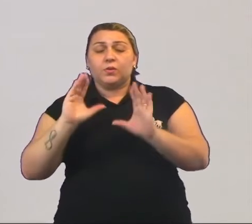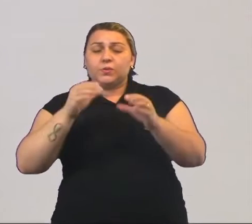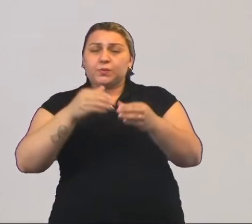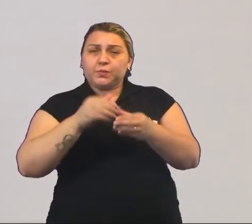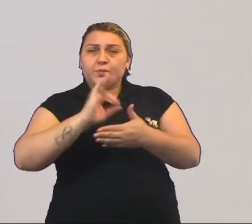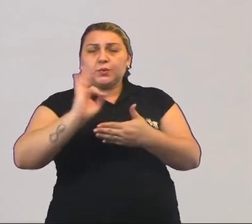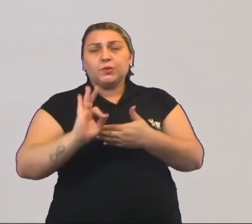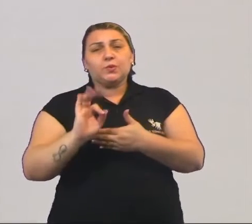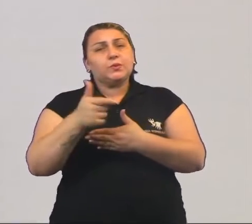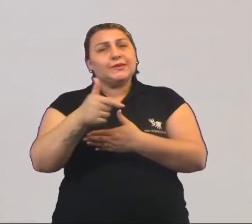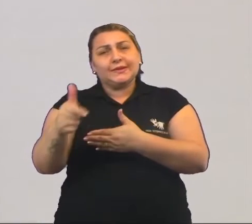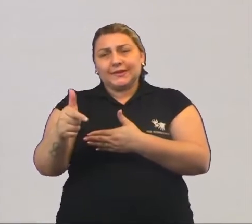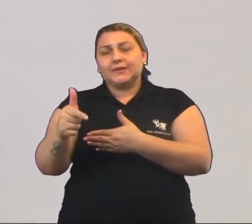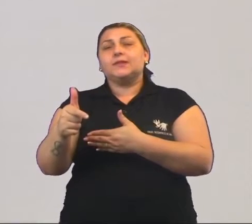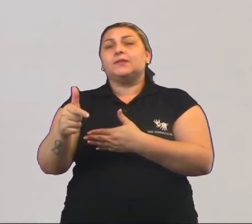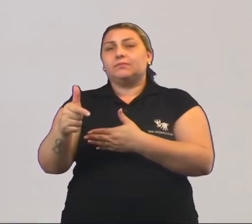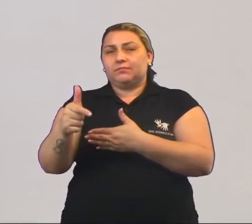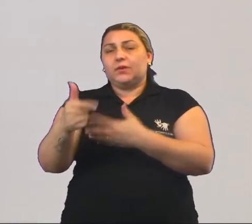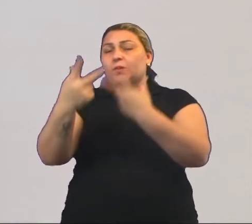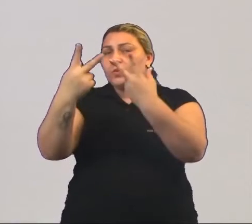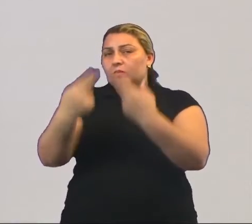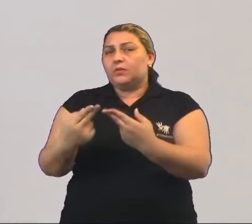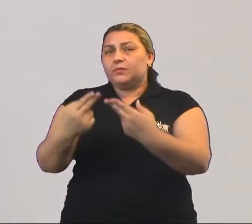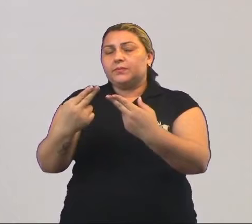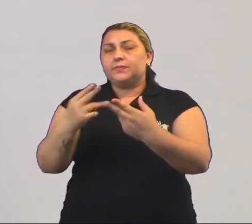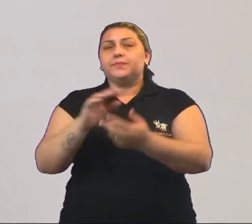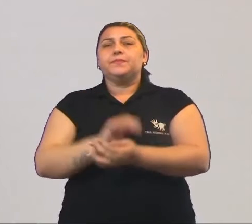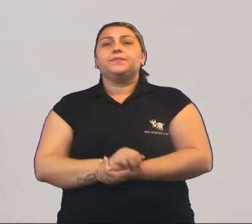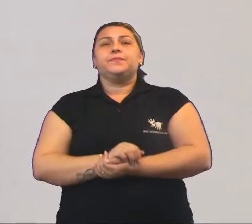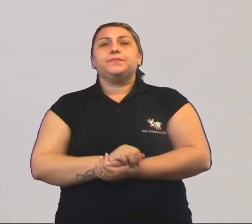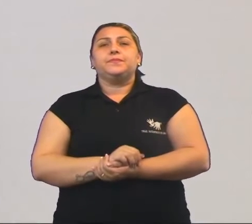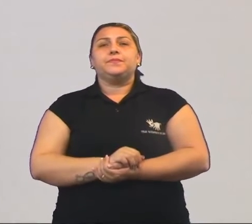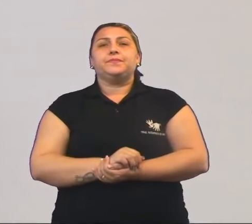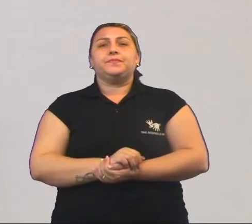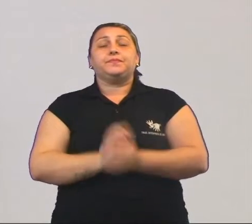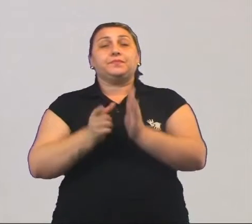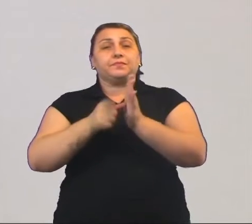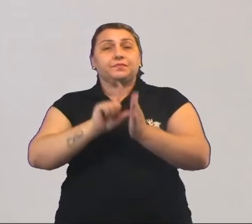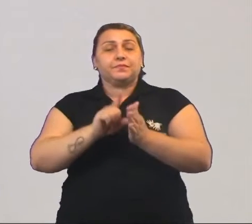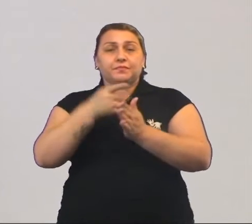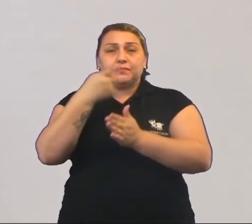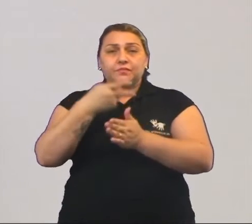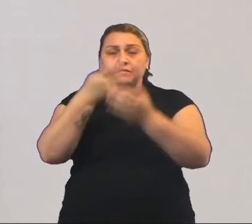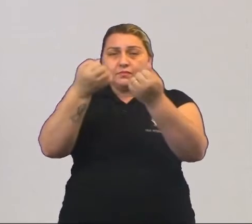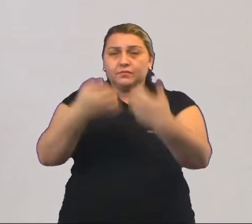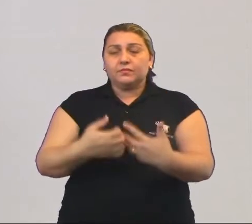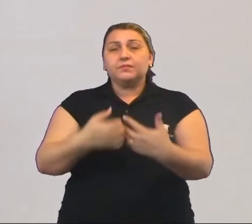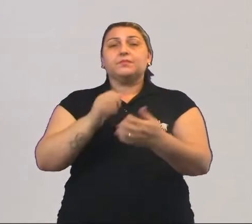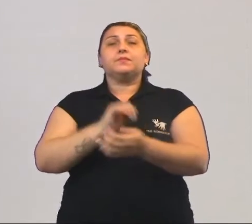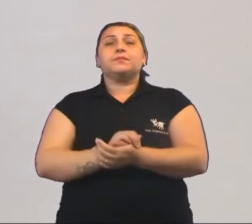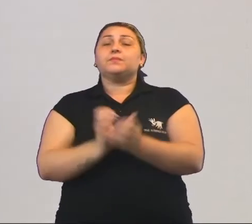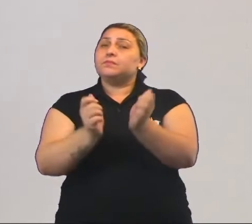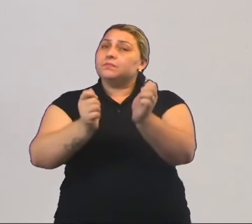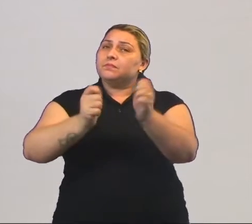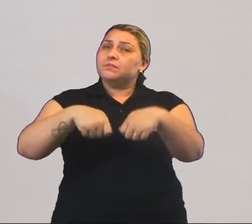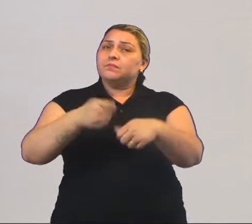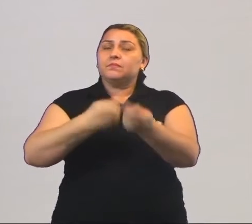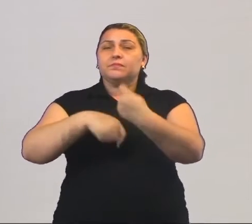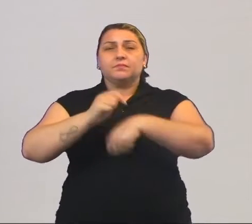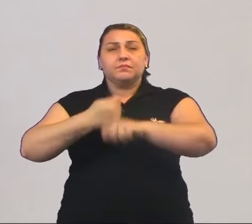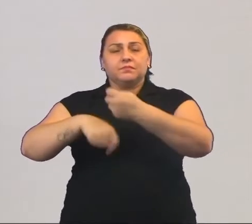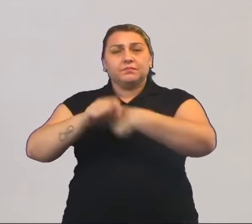social, ela não dispõe desse poder econômico. Como eu disse anteriormente, são essas condições